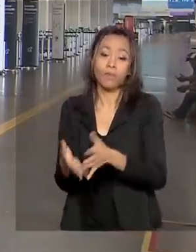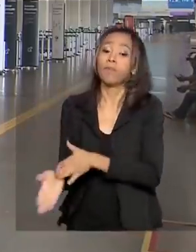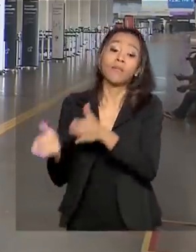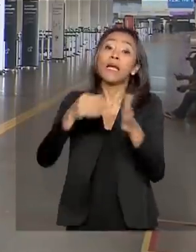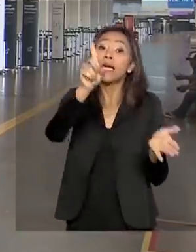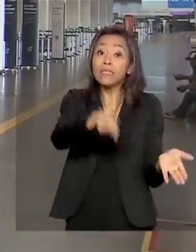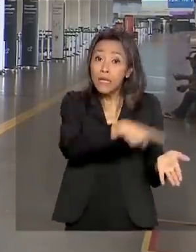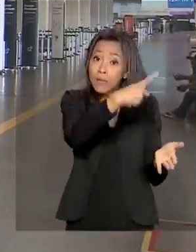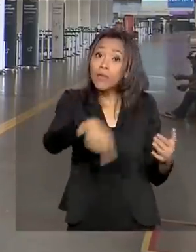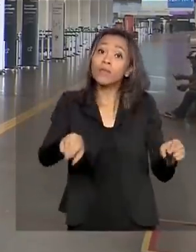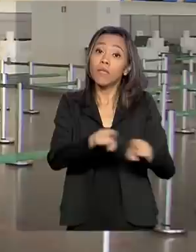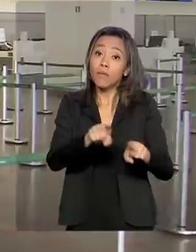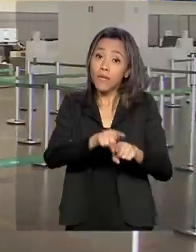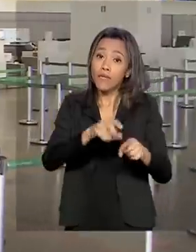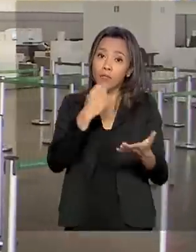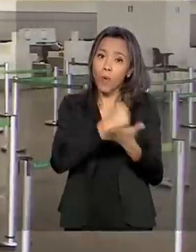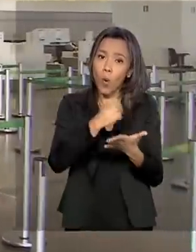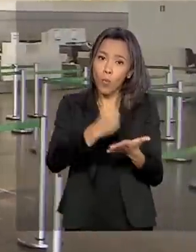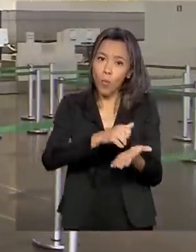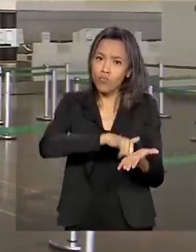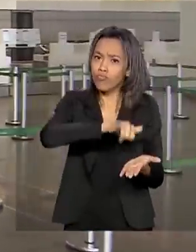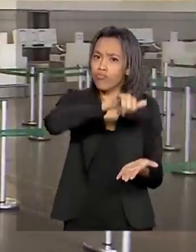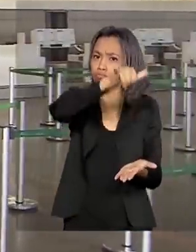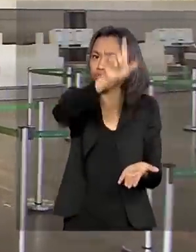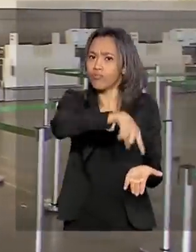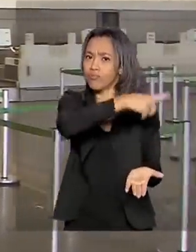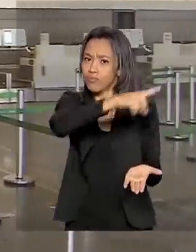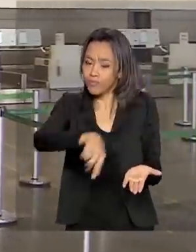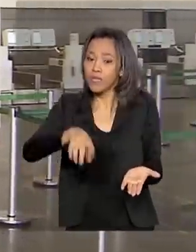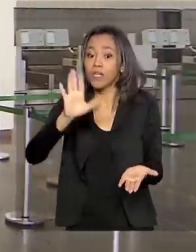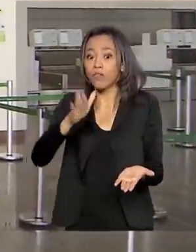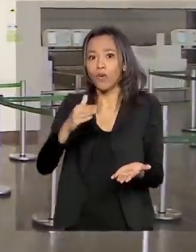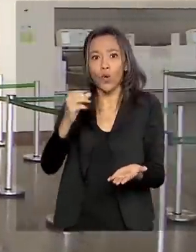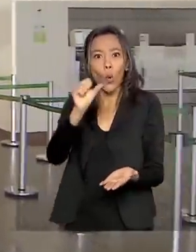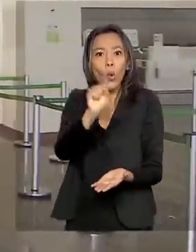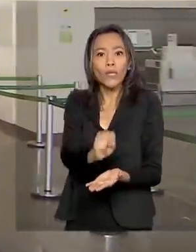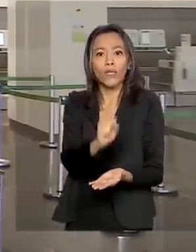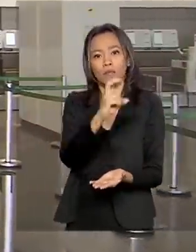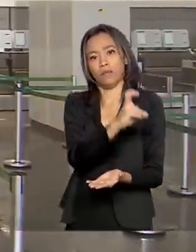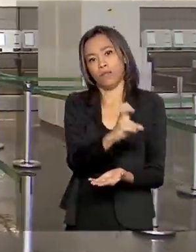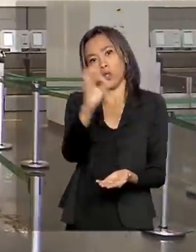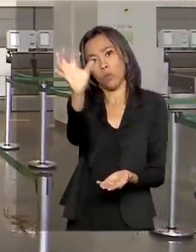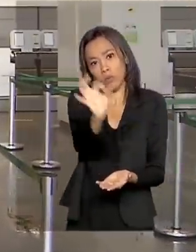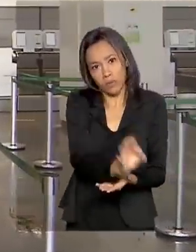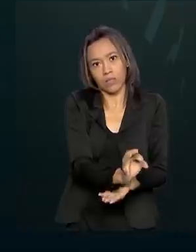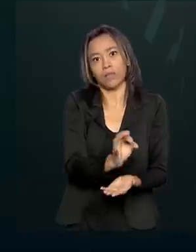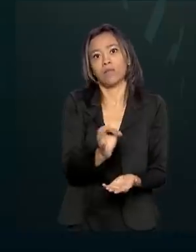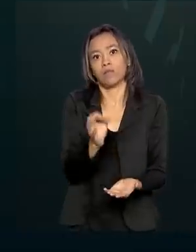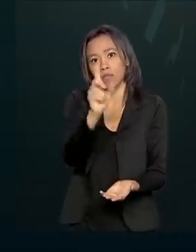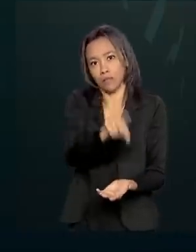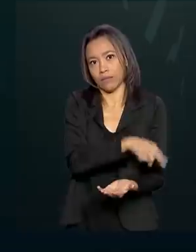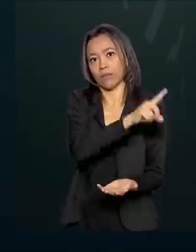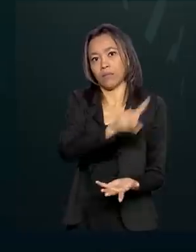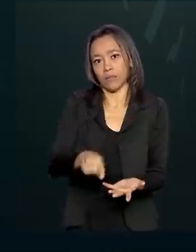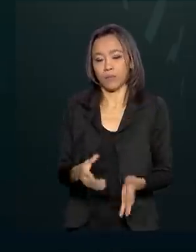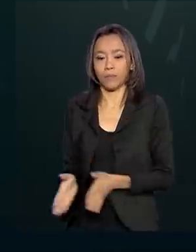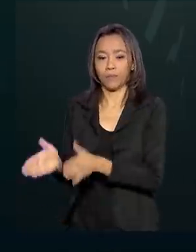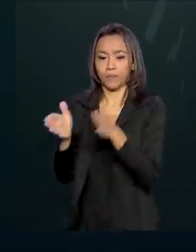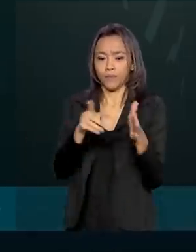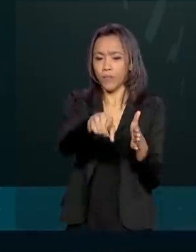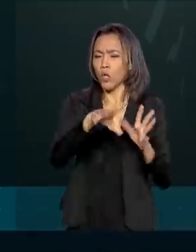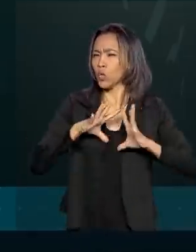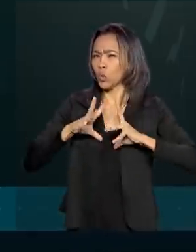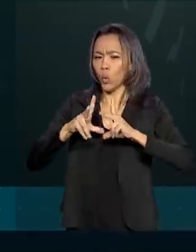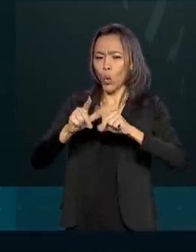viagens só em março ultrapassou os 85% segundo o setor. As vendas todas foram